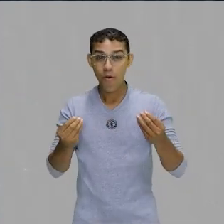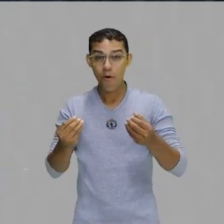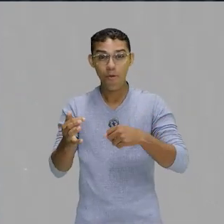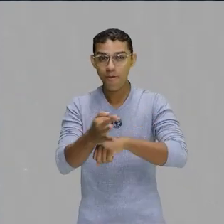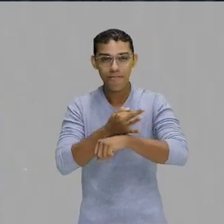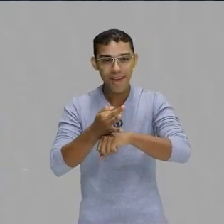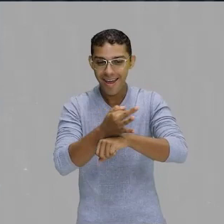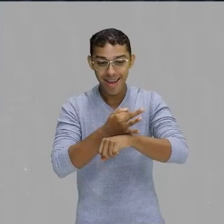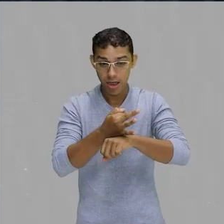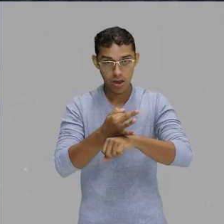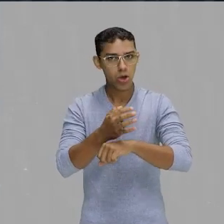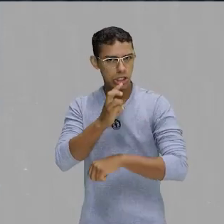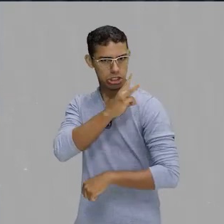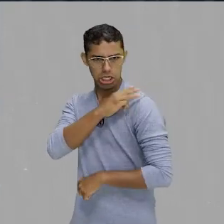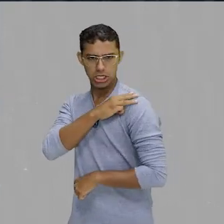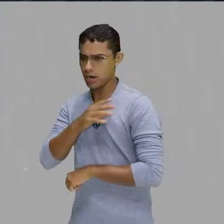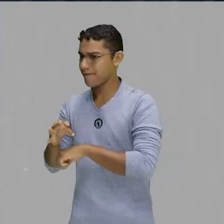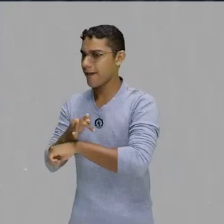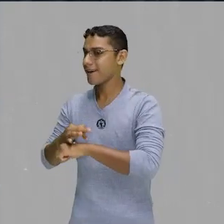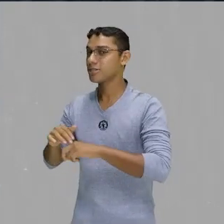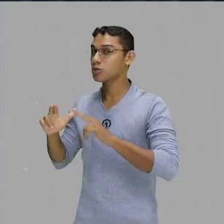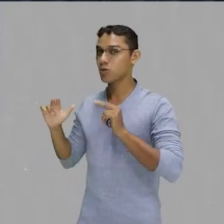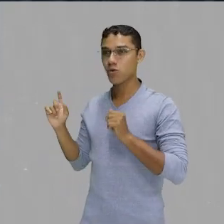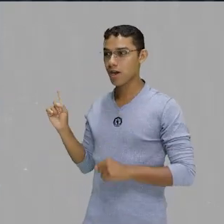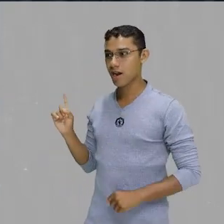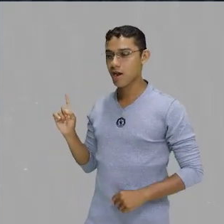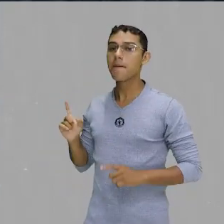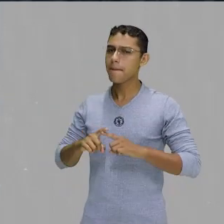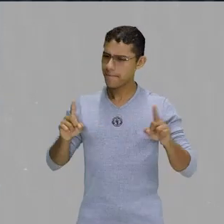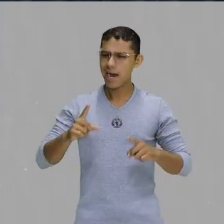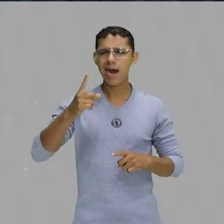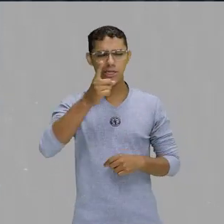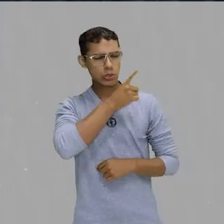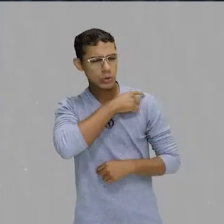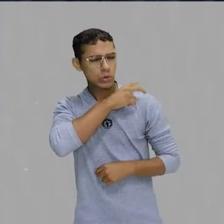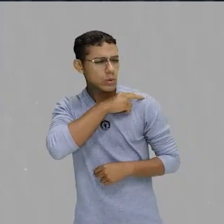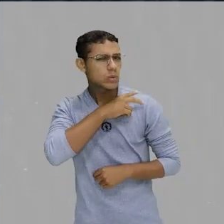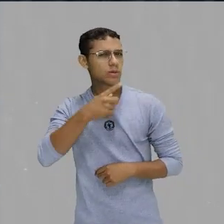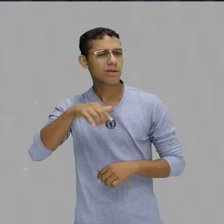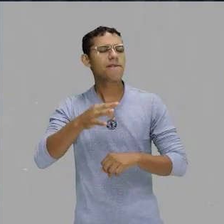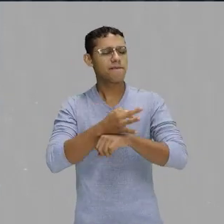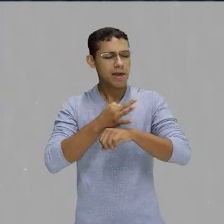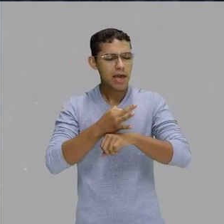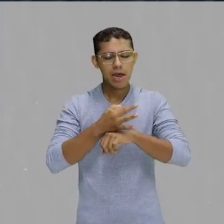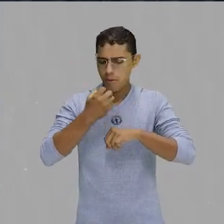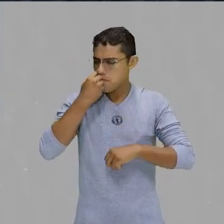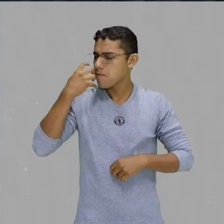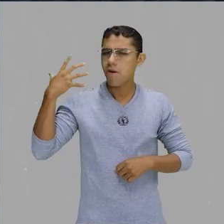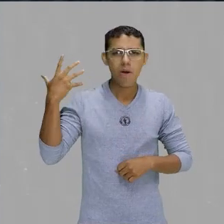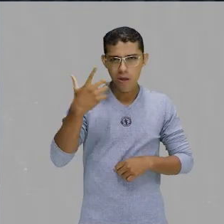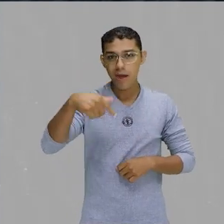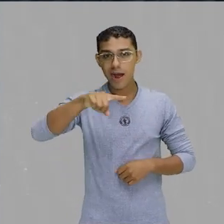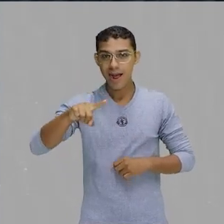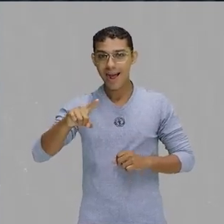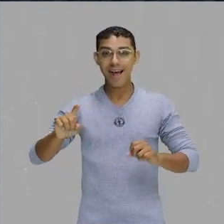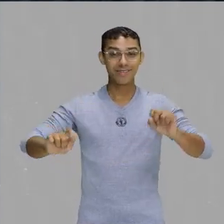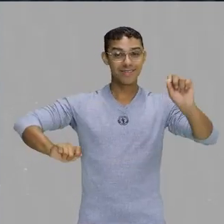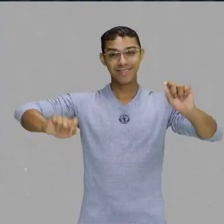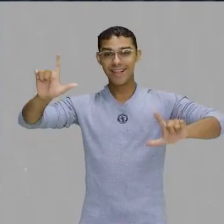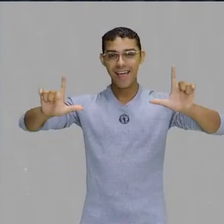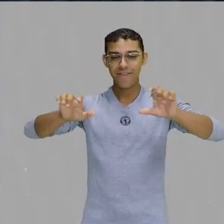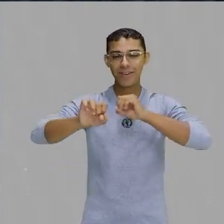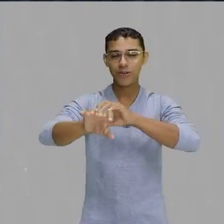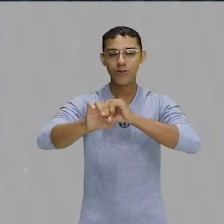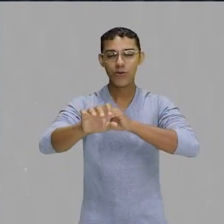terceiro ano tirou férias, mas o resto da galera tirou umas férias gostosas, tá? E nós estamos aqui de volta na TV Educação, no